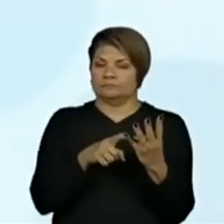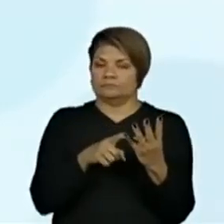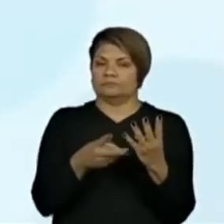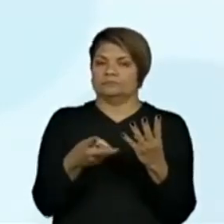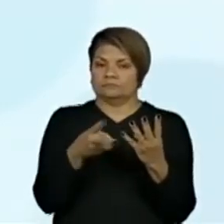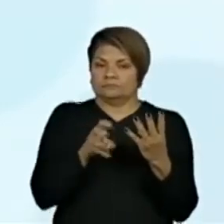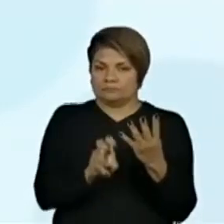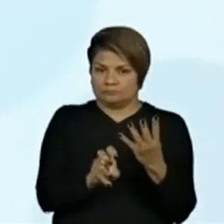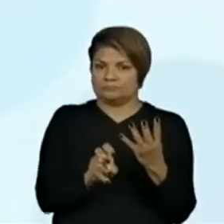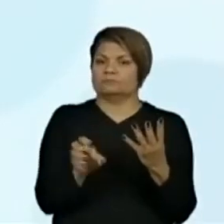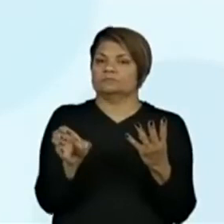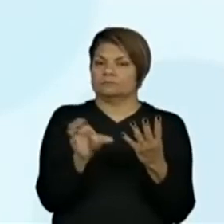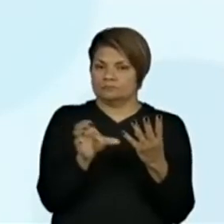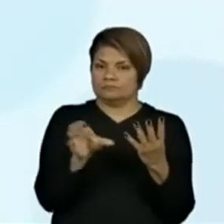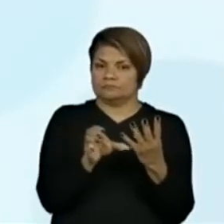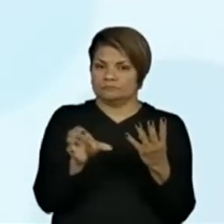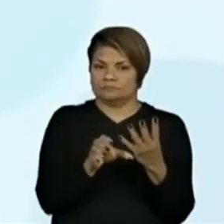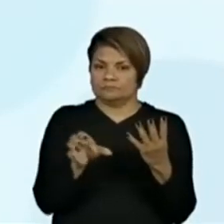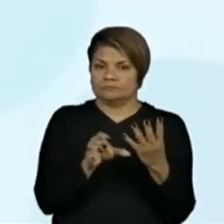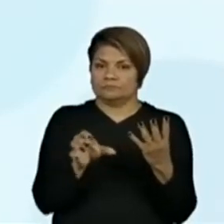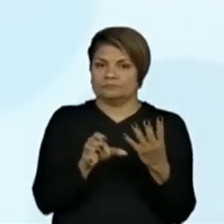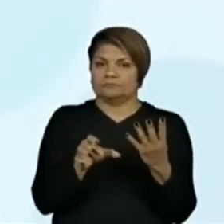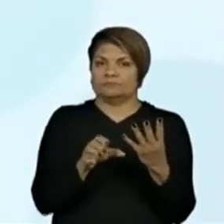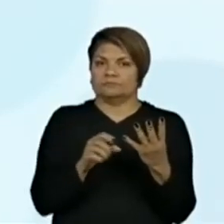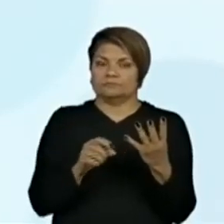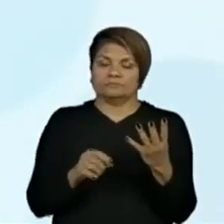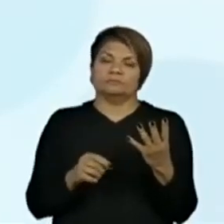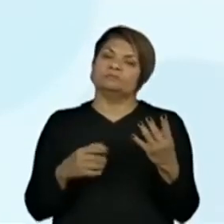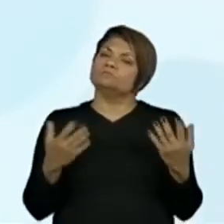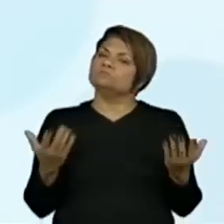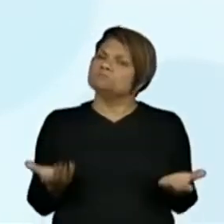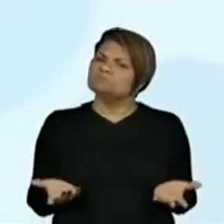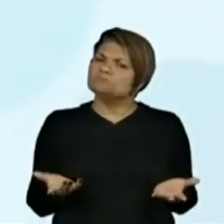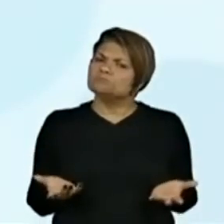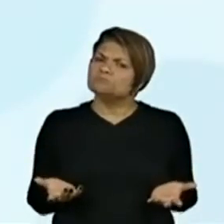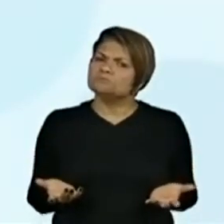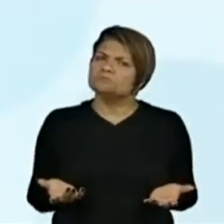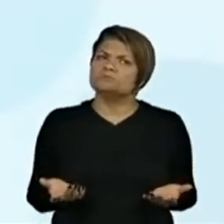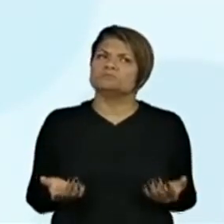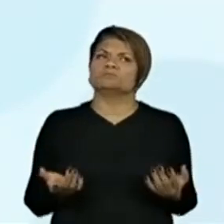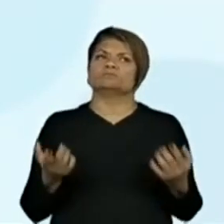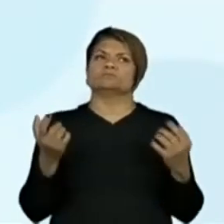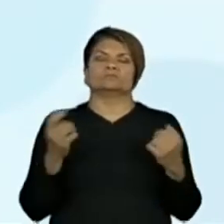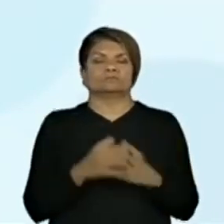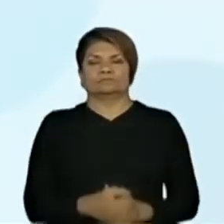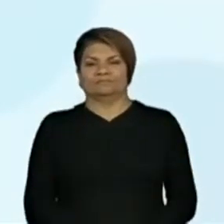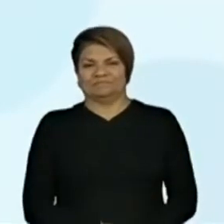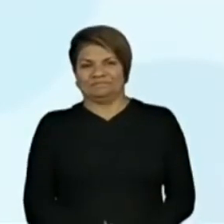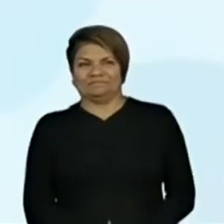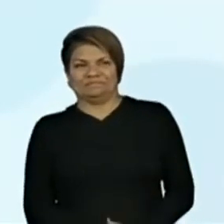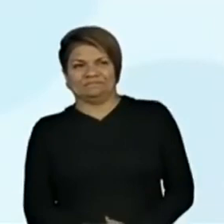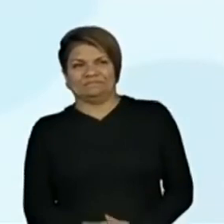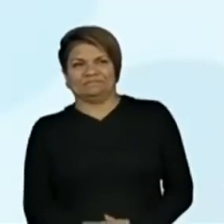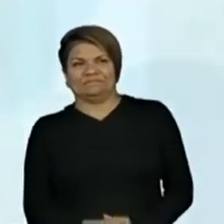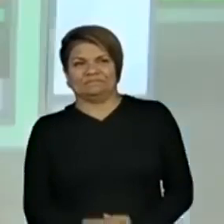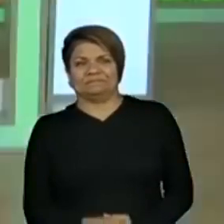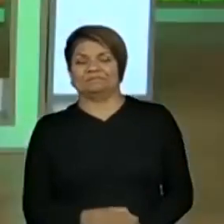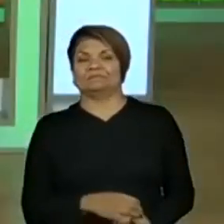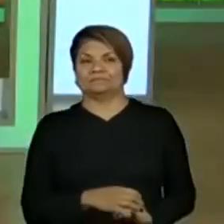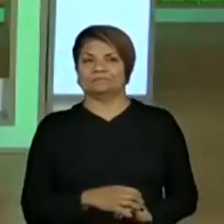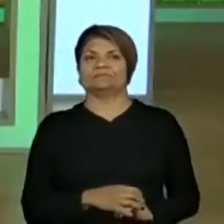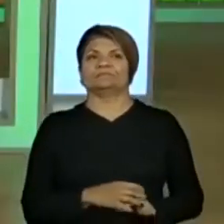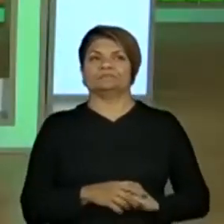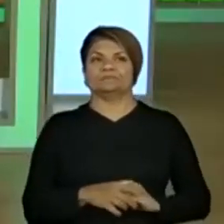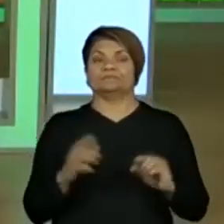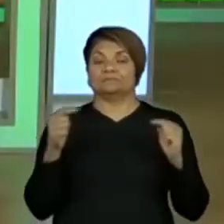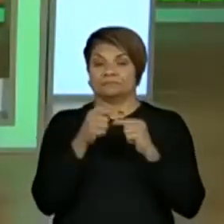Mais 25 centavos. Será igual a, opa, deixa eu voltar,